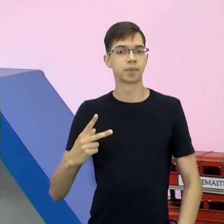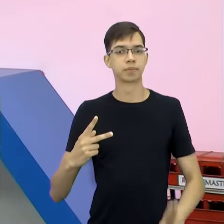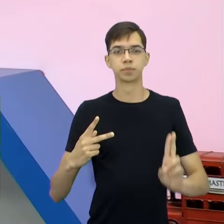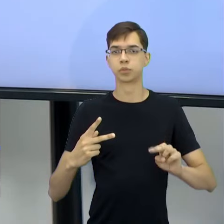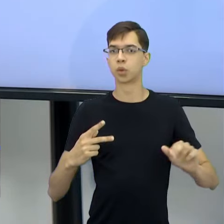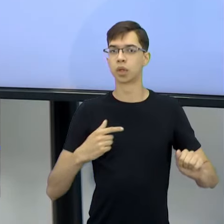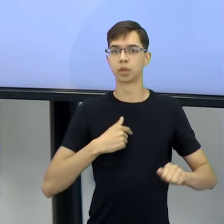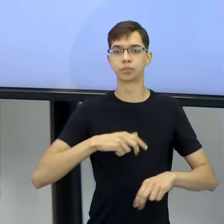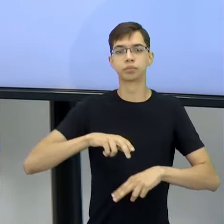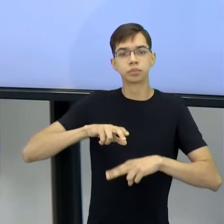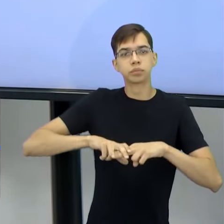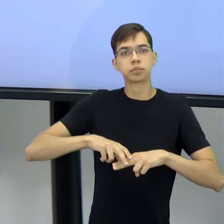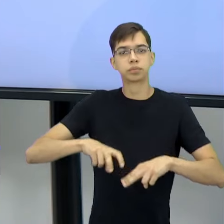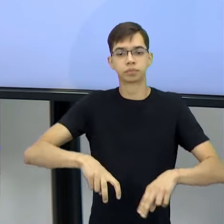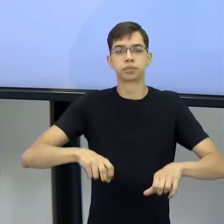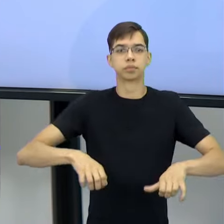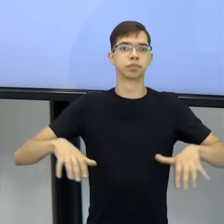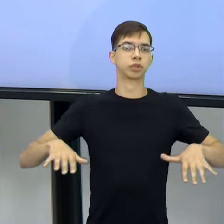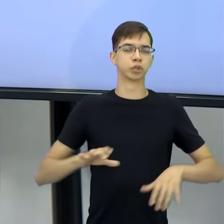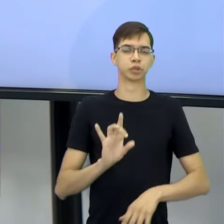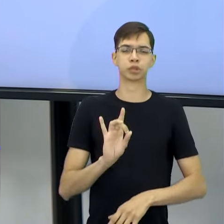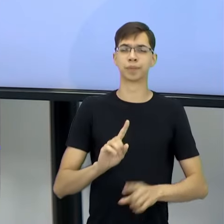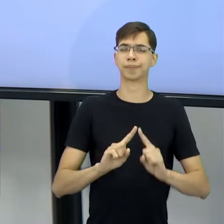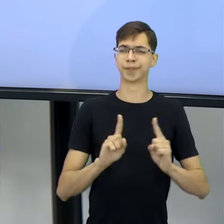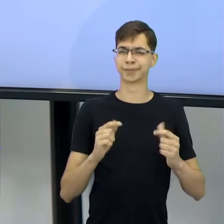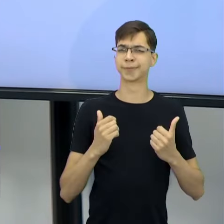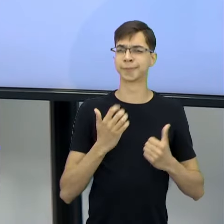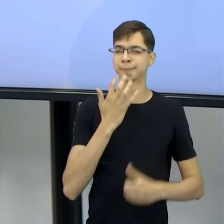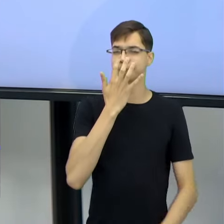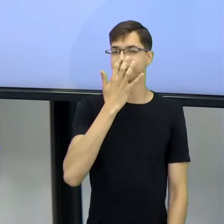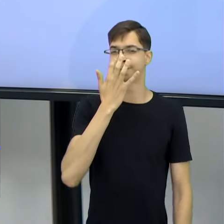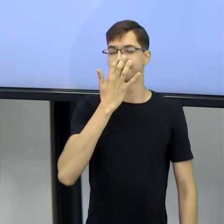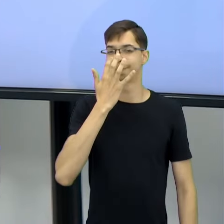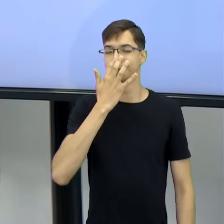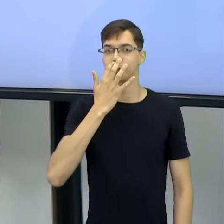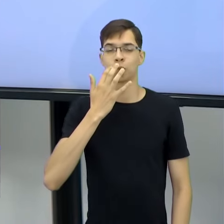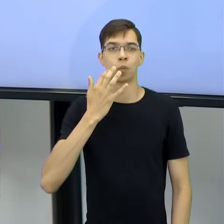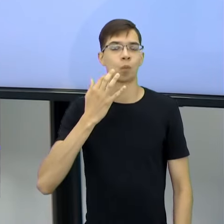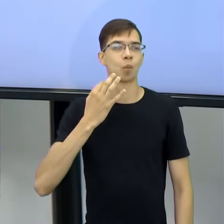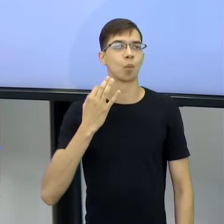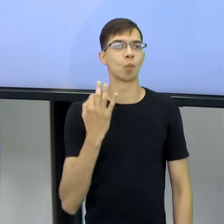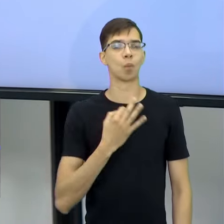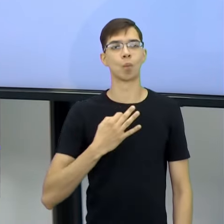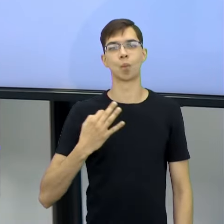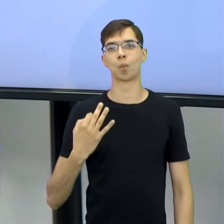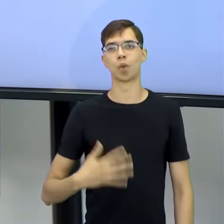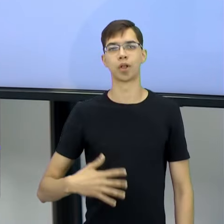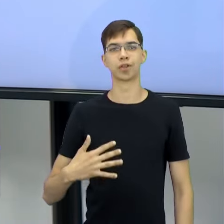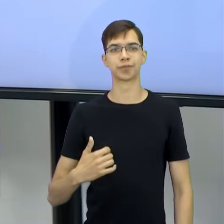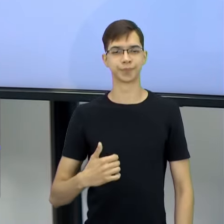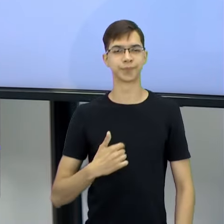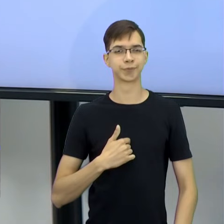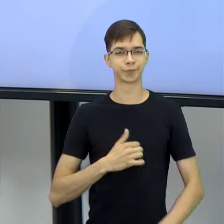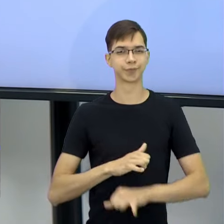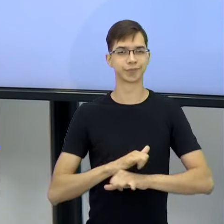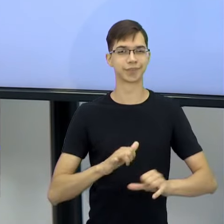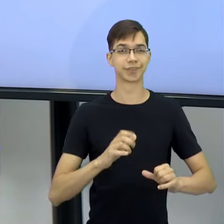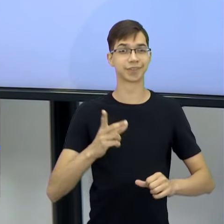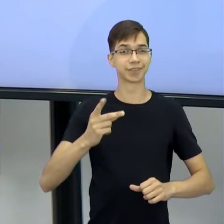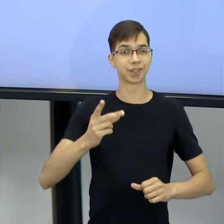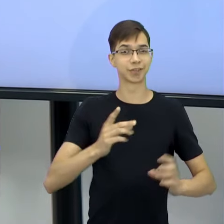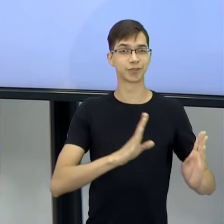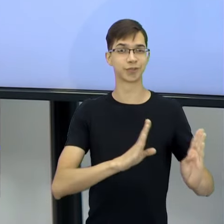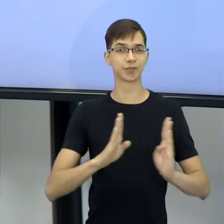mesmo. Então, vou falar sobre isso na próxima parte. Mas uma coisa que eu acho legal falar para os estudantes